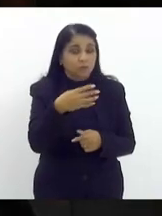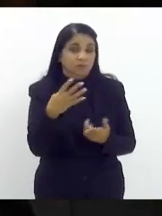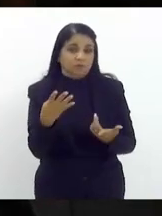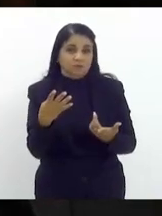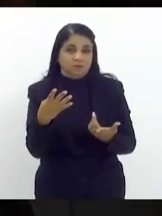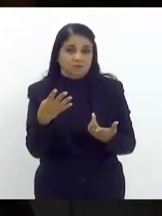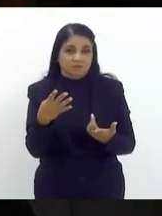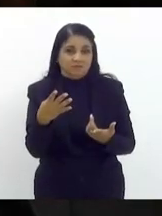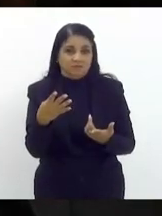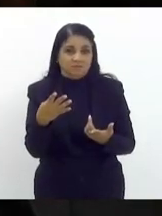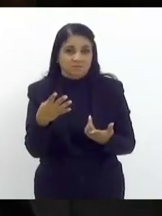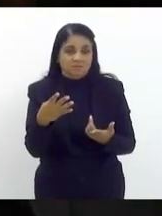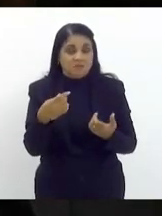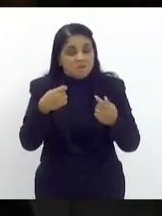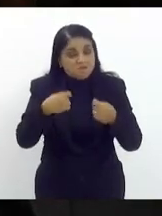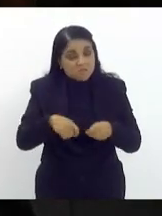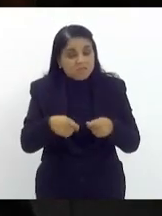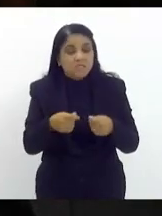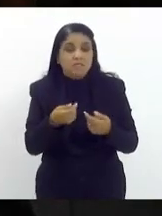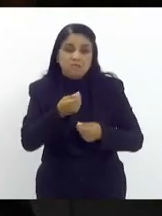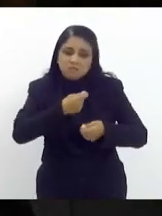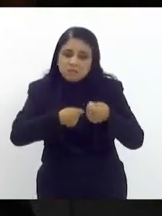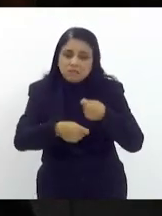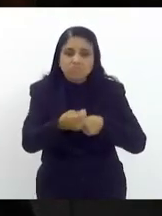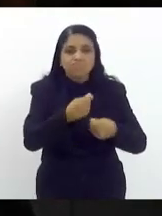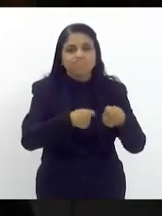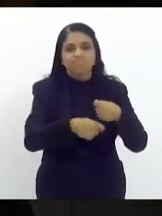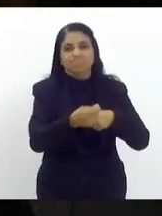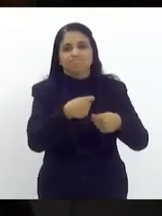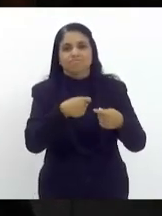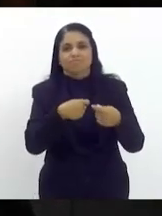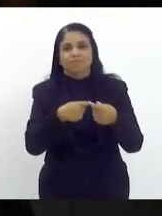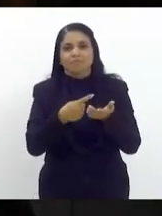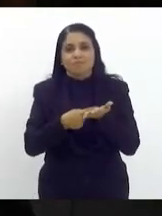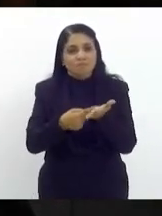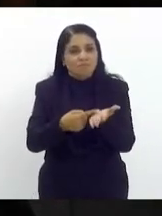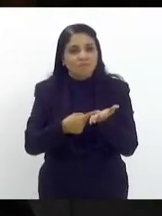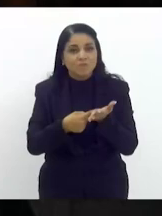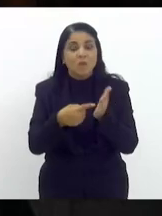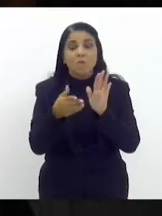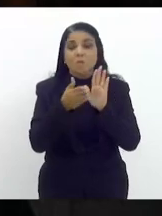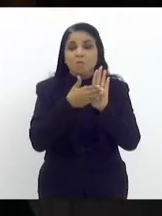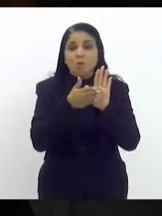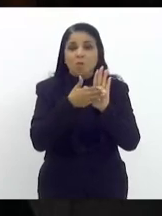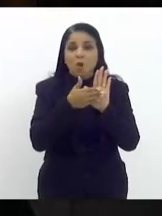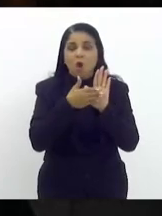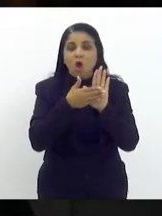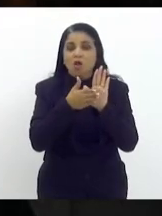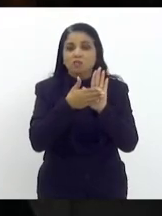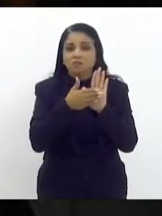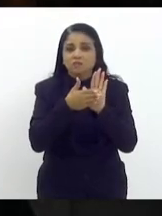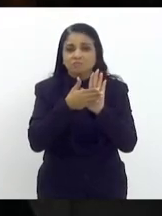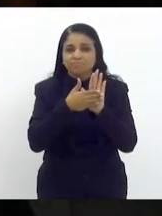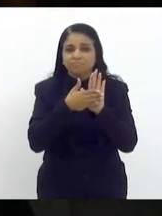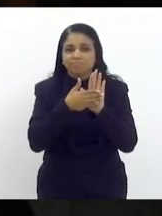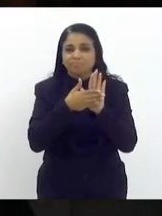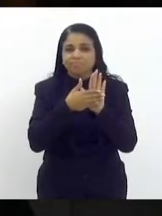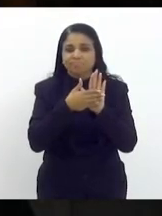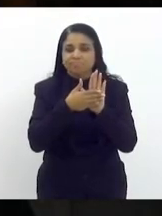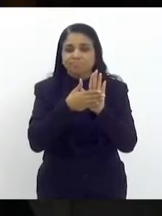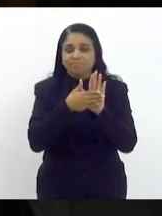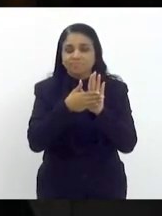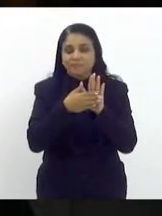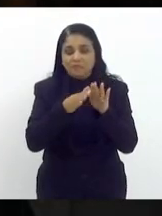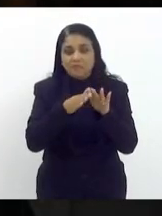pagar o piso de uma vez agora respeitando a carreira coloca uma proposta digna na mesa para negociar com os